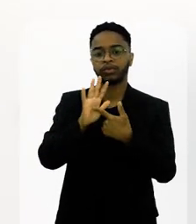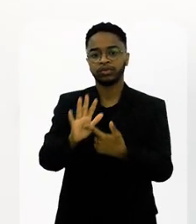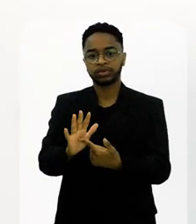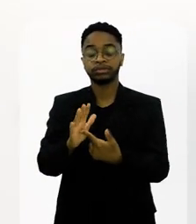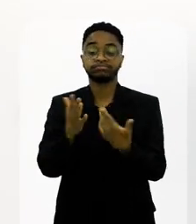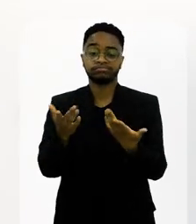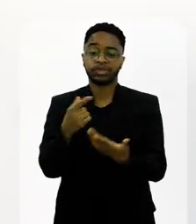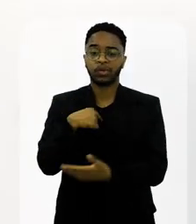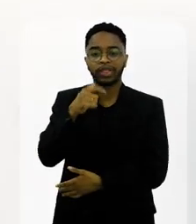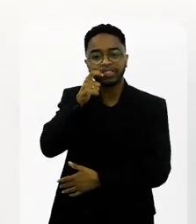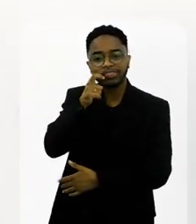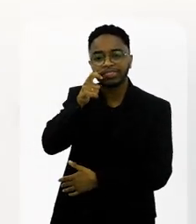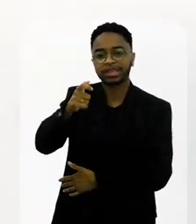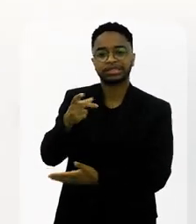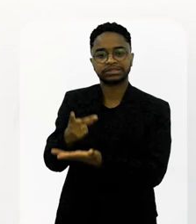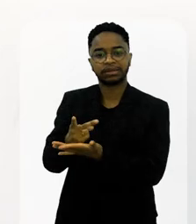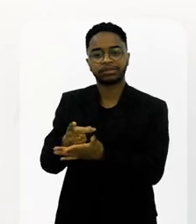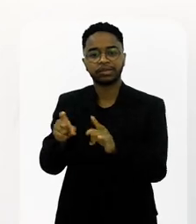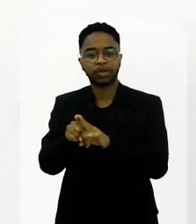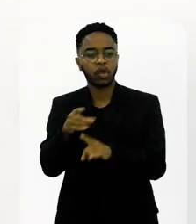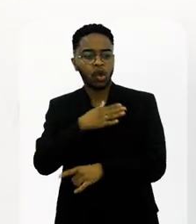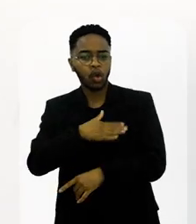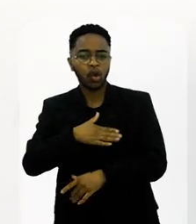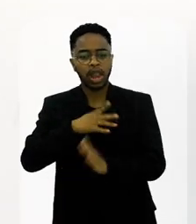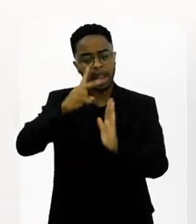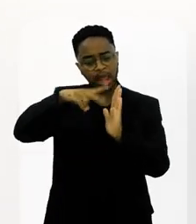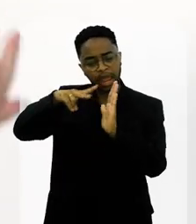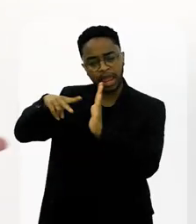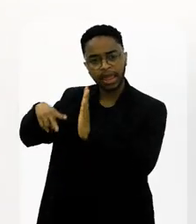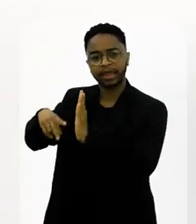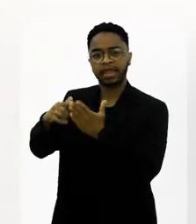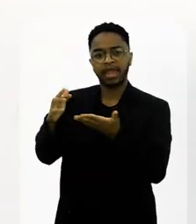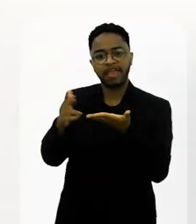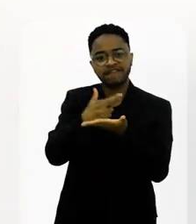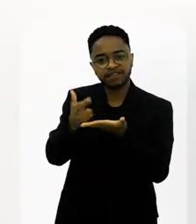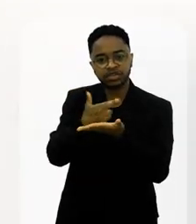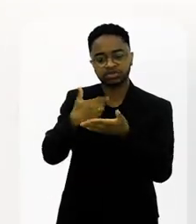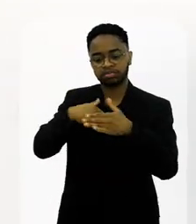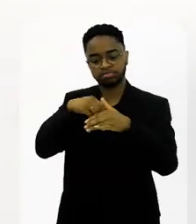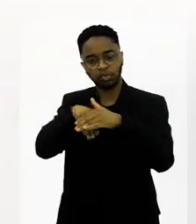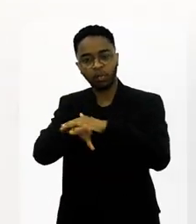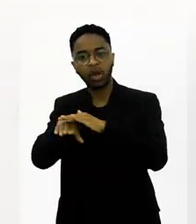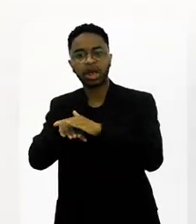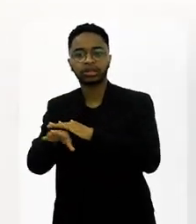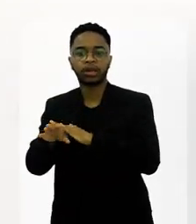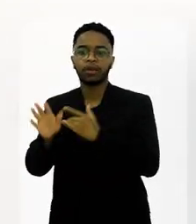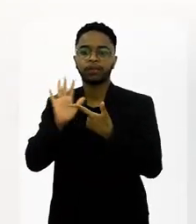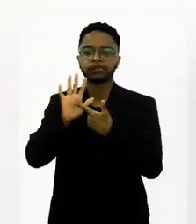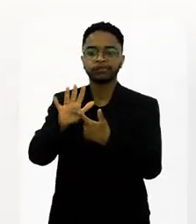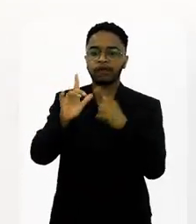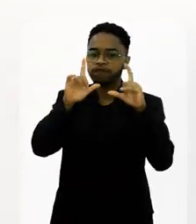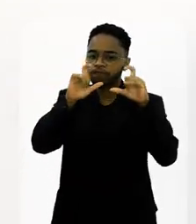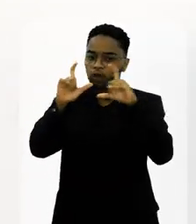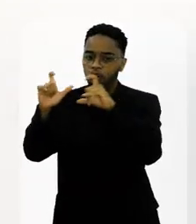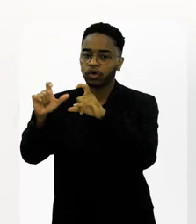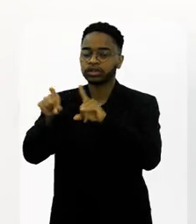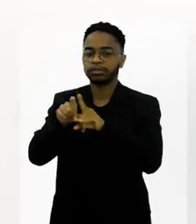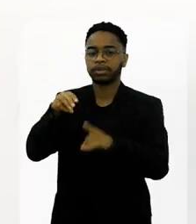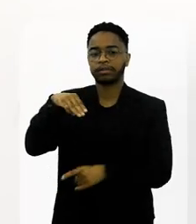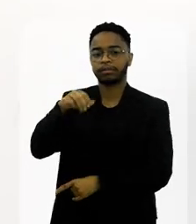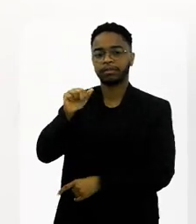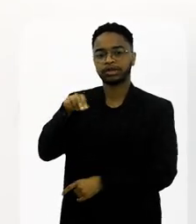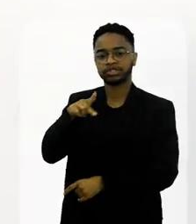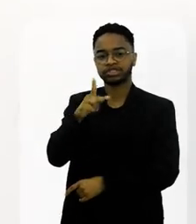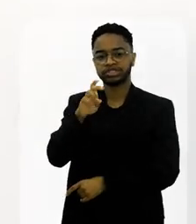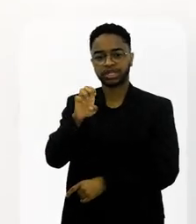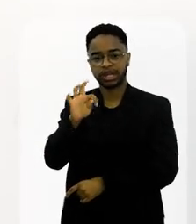falando sobre aquilo. Então, eu tinha um interesse, aquilo me encantava, de ler todos, de guardar as revistas, a revista Fatos e Fotos, a revista